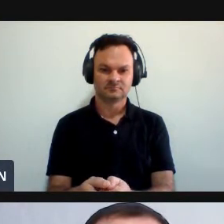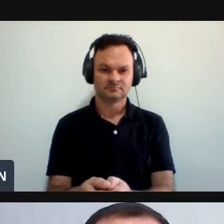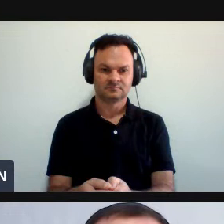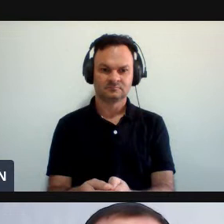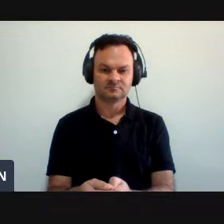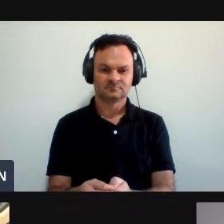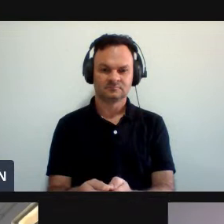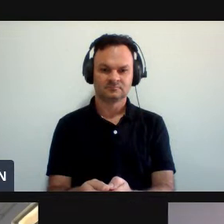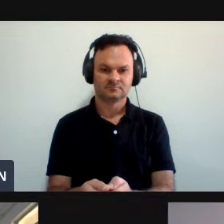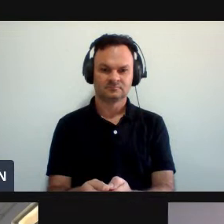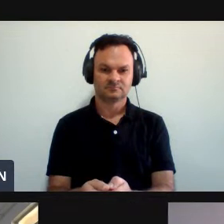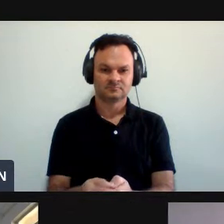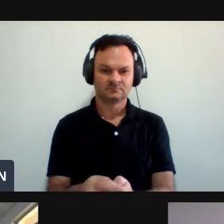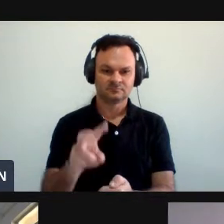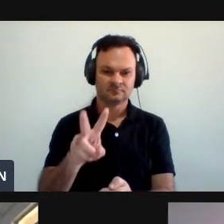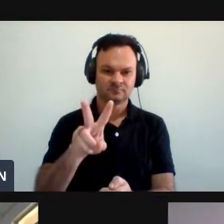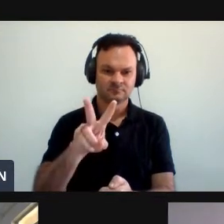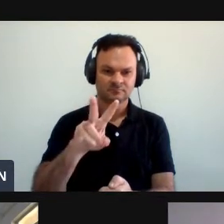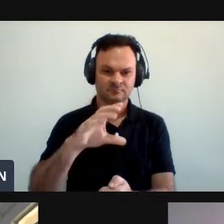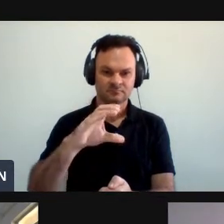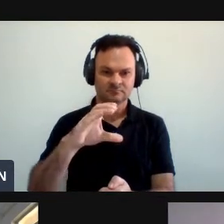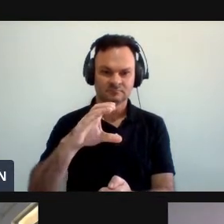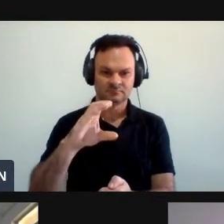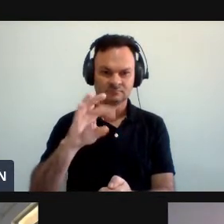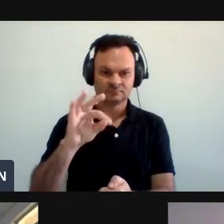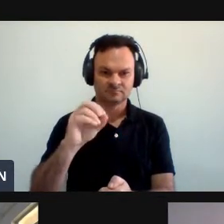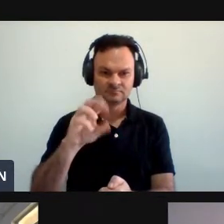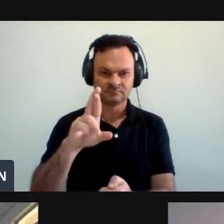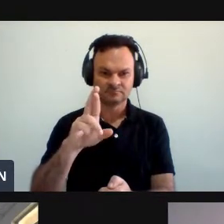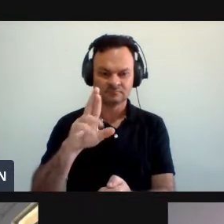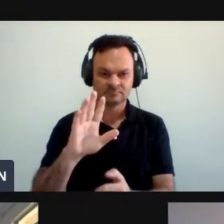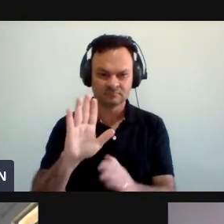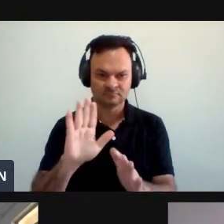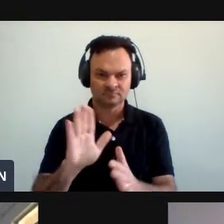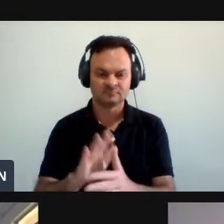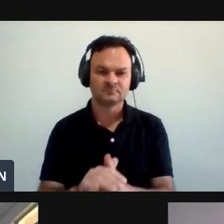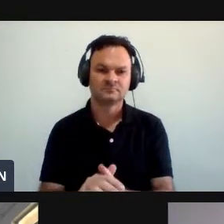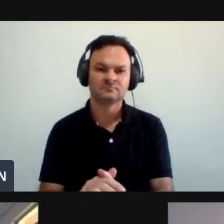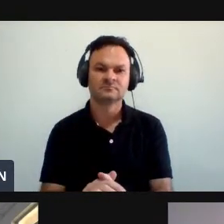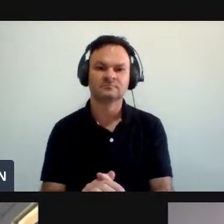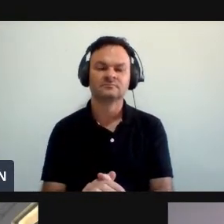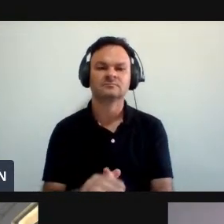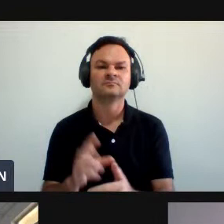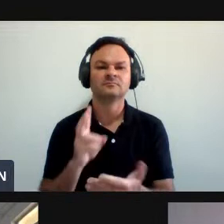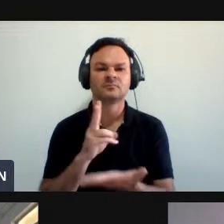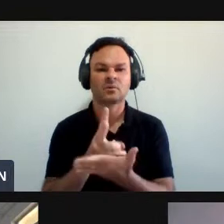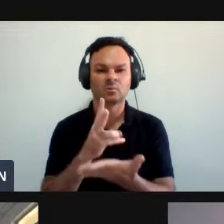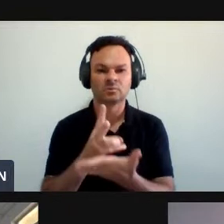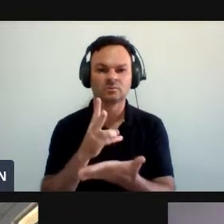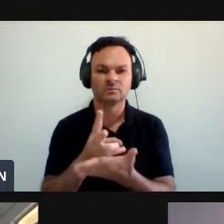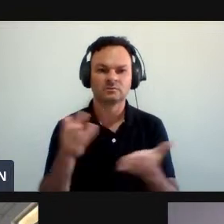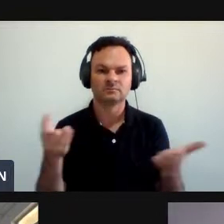Professor Vitor Eu gostaria que o senhor É, já caiu Ele vai voltar para a transmissão Então, dando continuidade